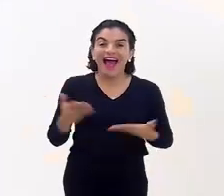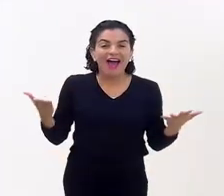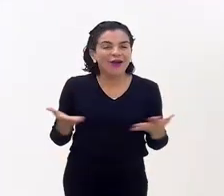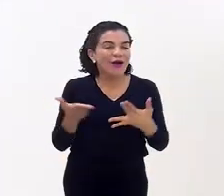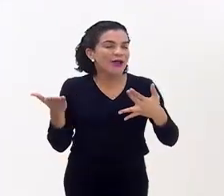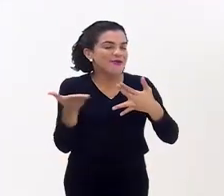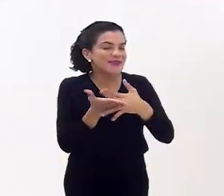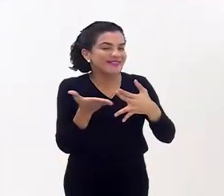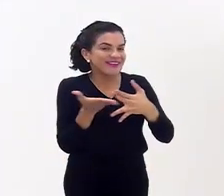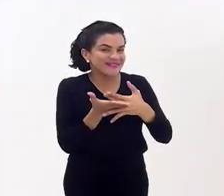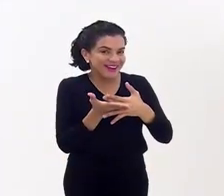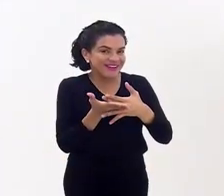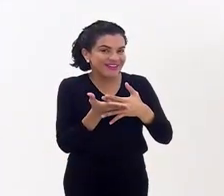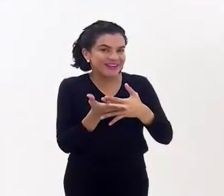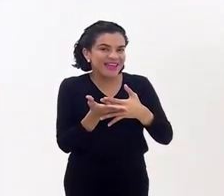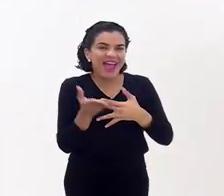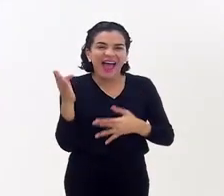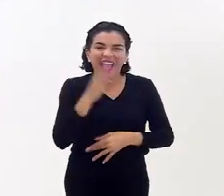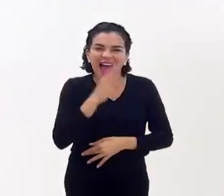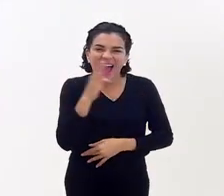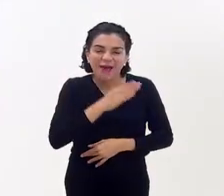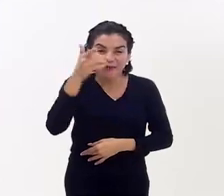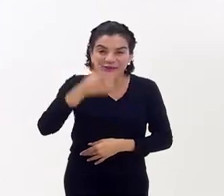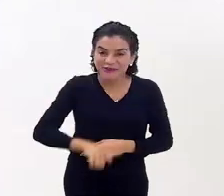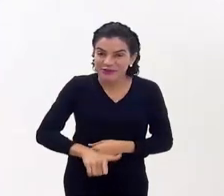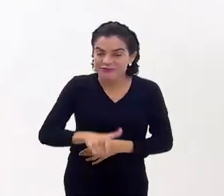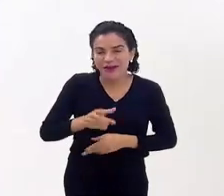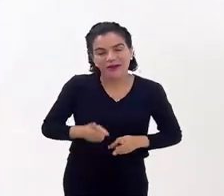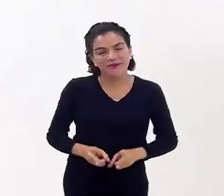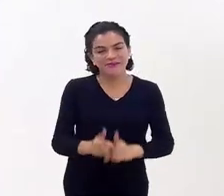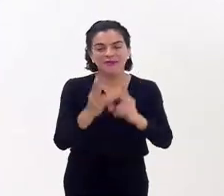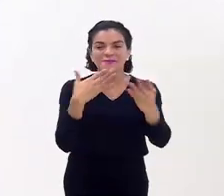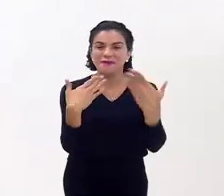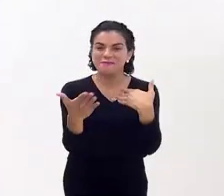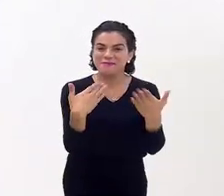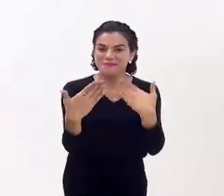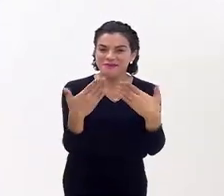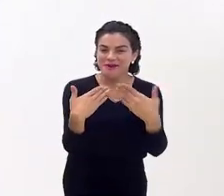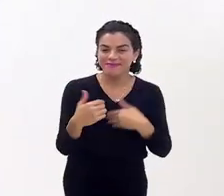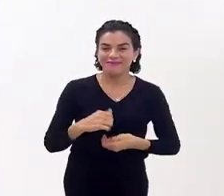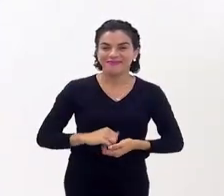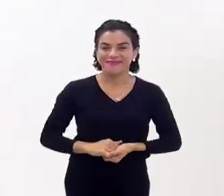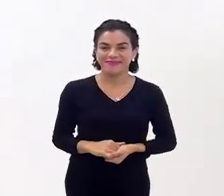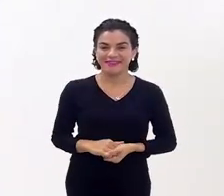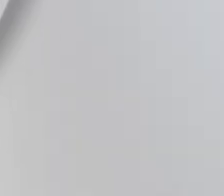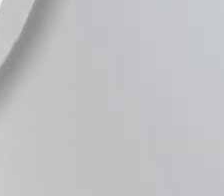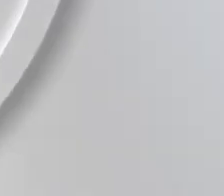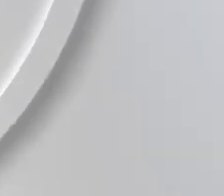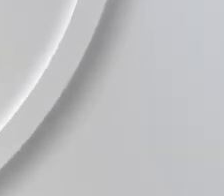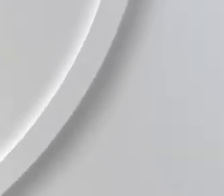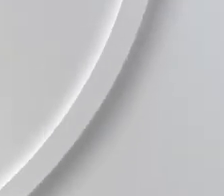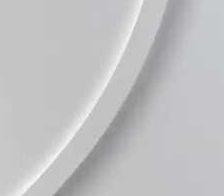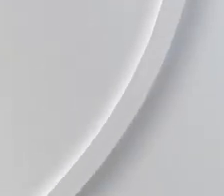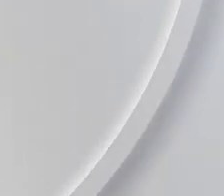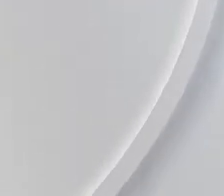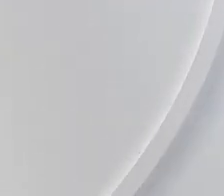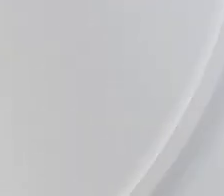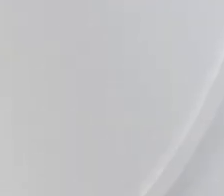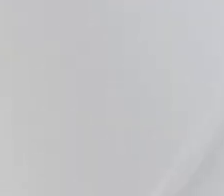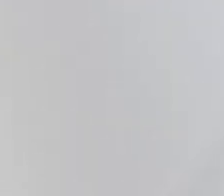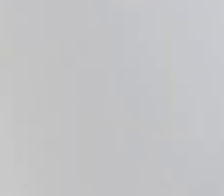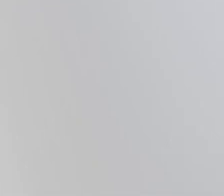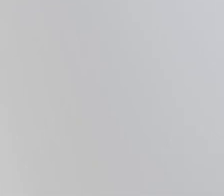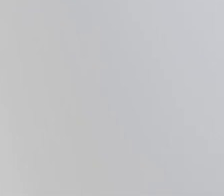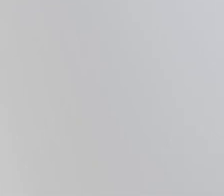Bem, nós vamos ao nosso intervalo e voltamos já para continuar o nosso bate-papo. Tchau. Tchau. Tchau. Tchau.